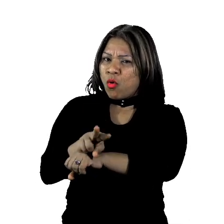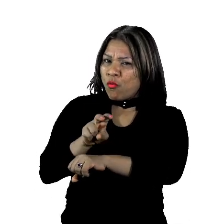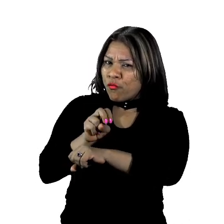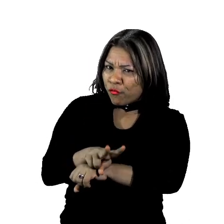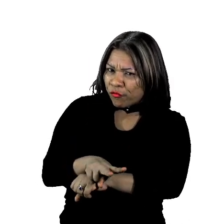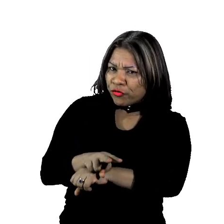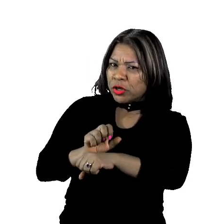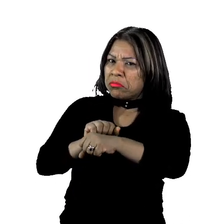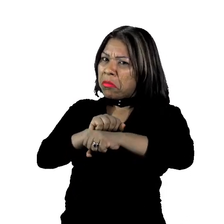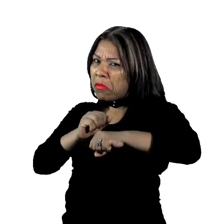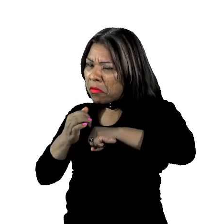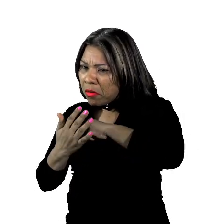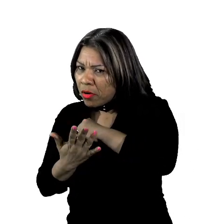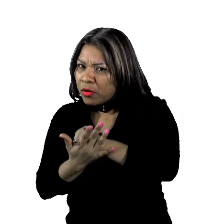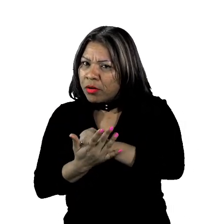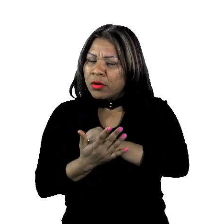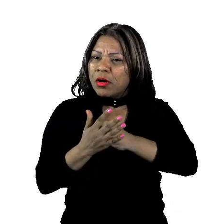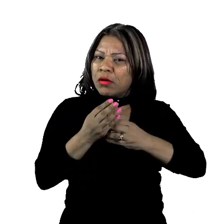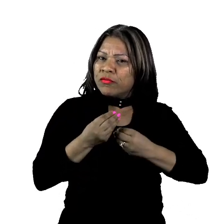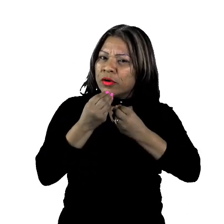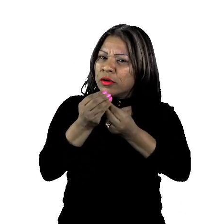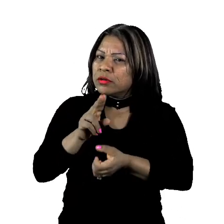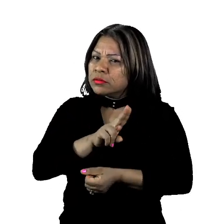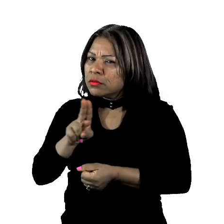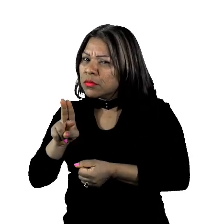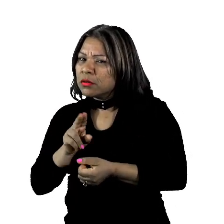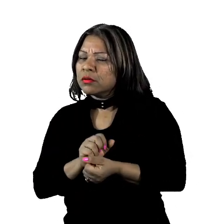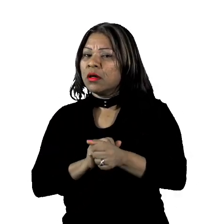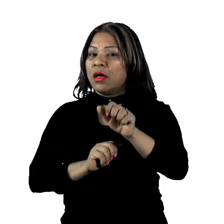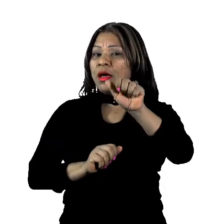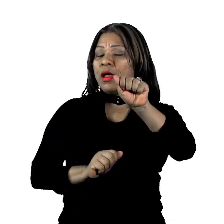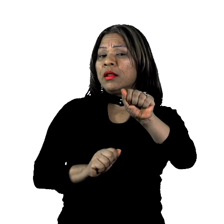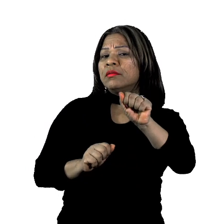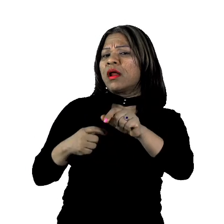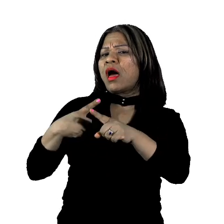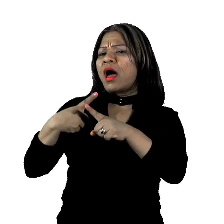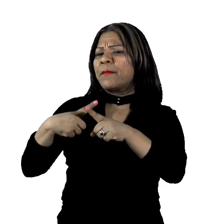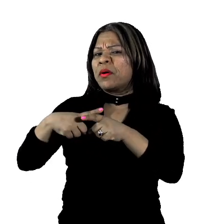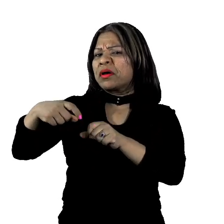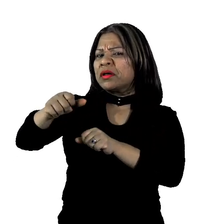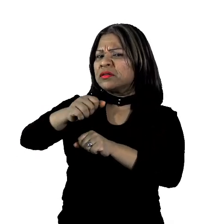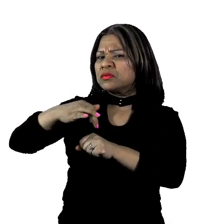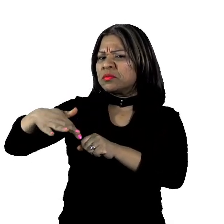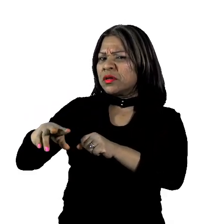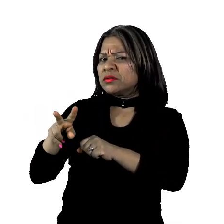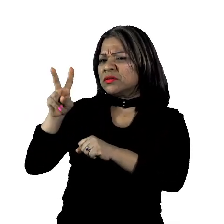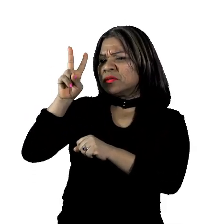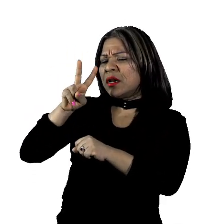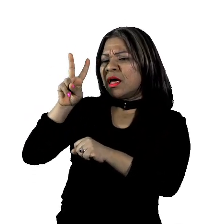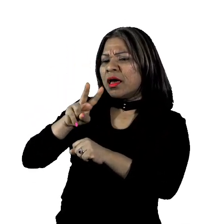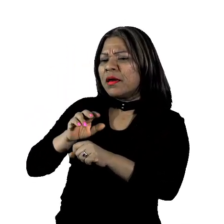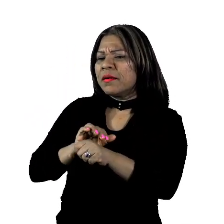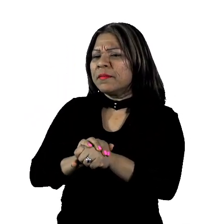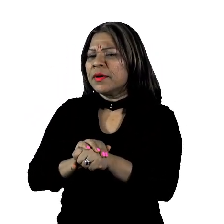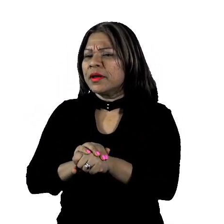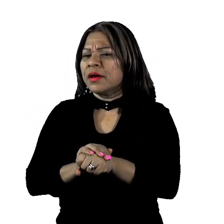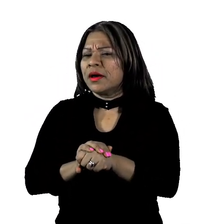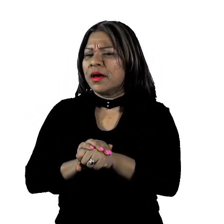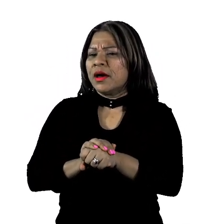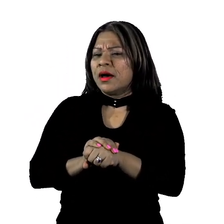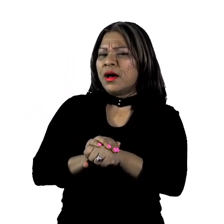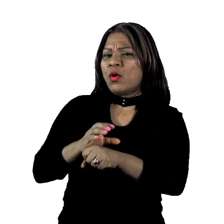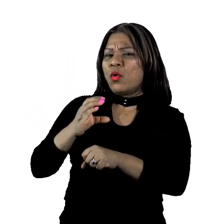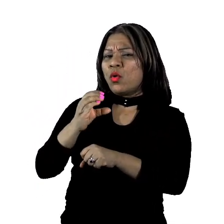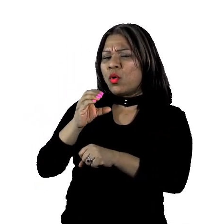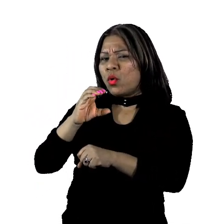recebeu esse nome? Letra A, porque sua superfície lembra um cubo? Letra B, porque sua superfície é triangular?